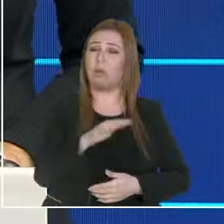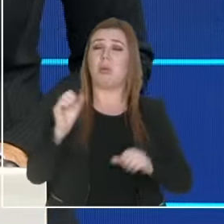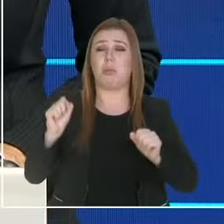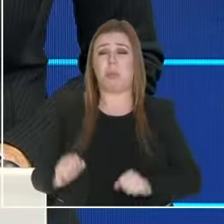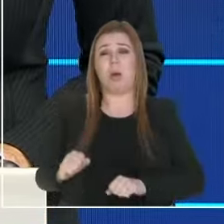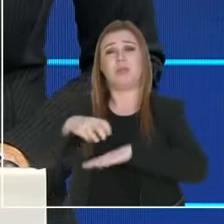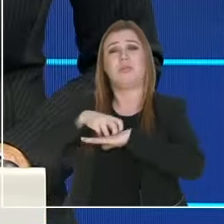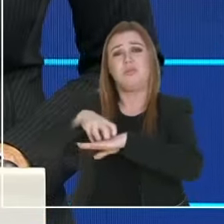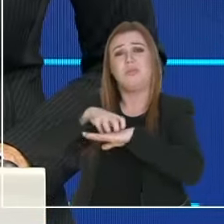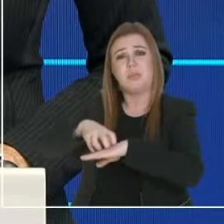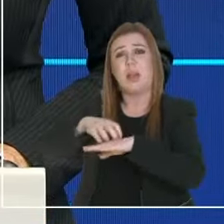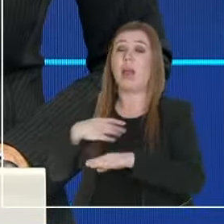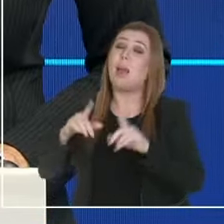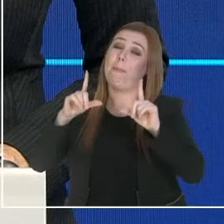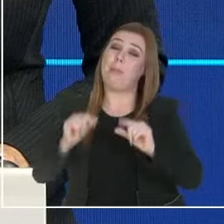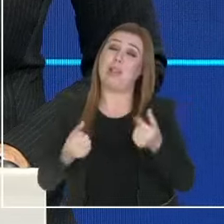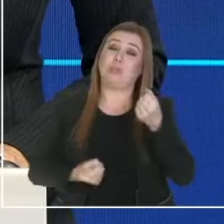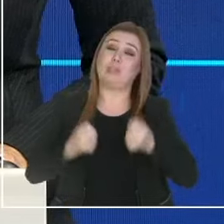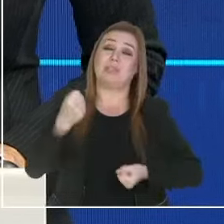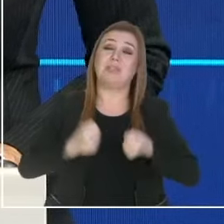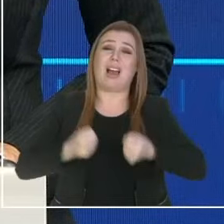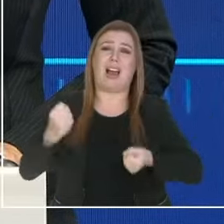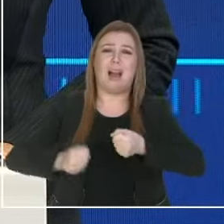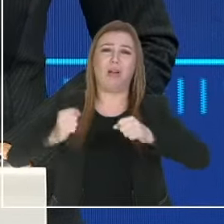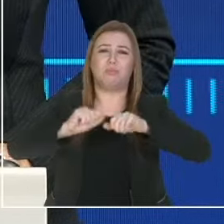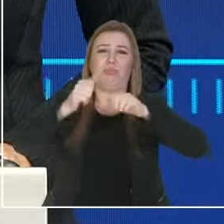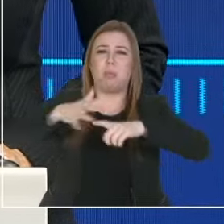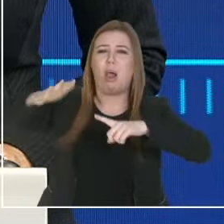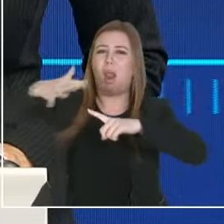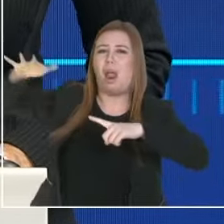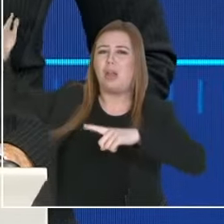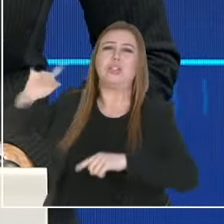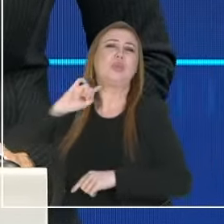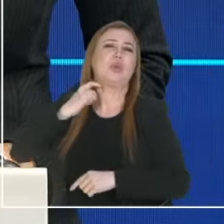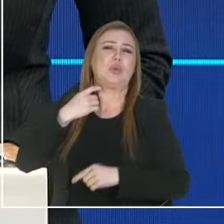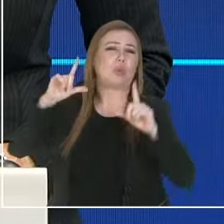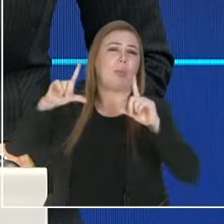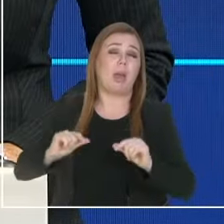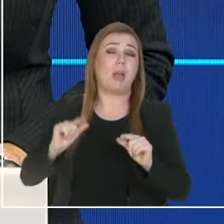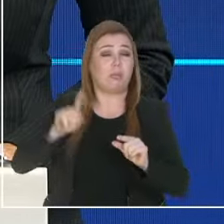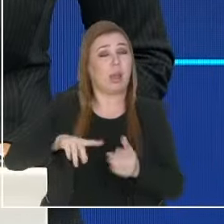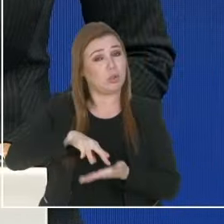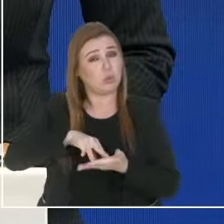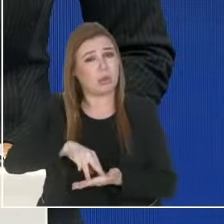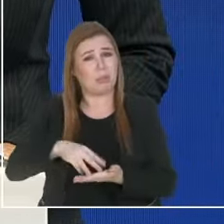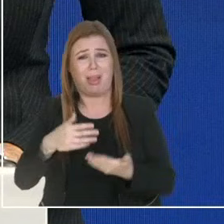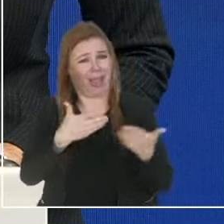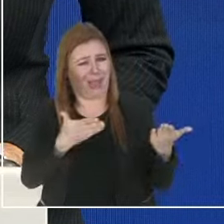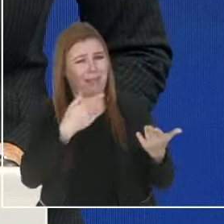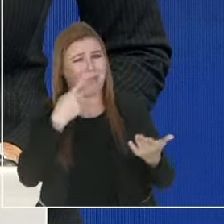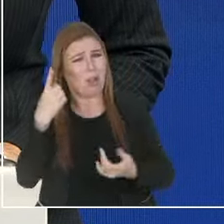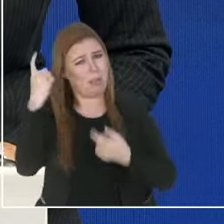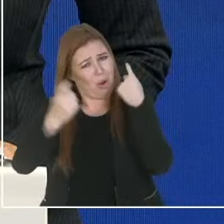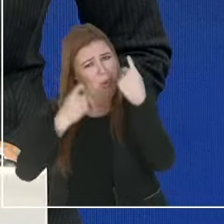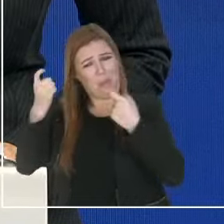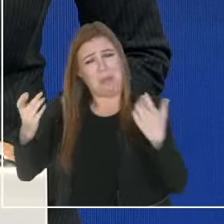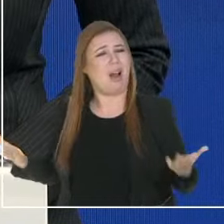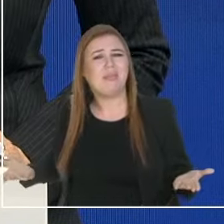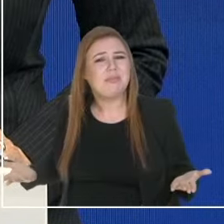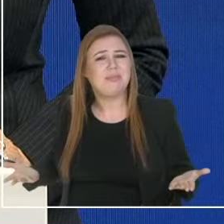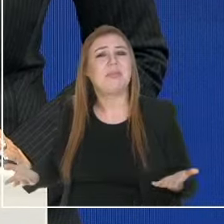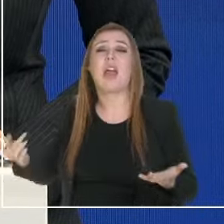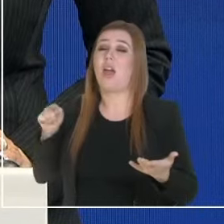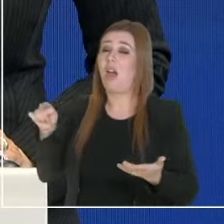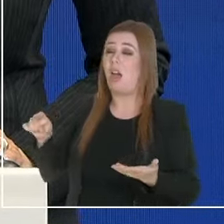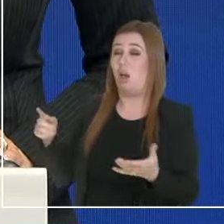polui menos, é menos carro na rua, é menos poluição e é sustentabilidade, que eles dizem tanto se preocupar. A gestão que diz ser tão